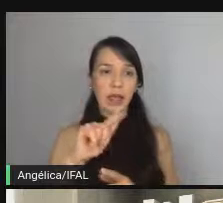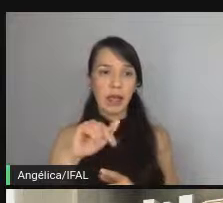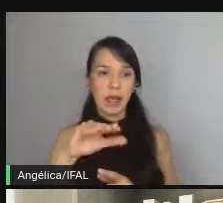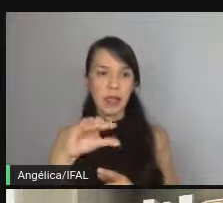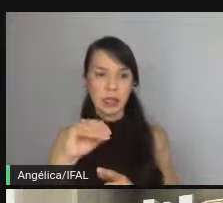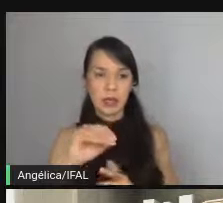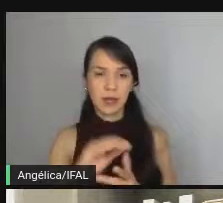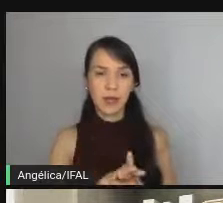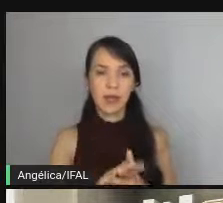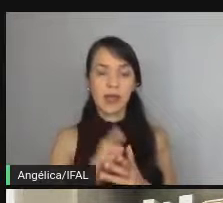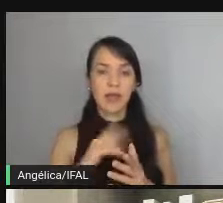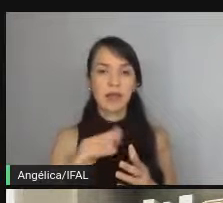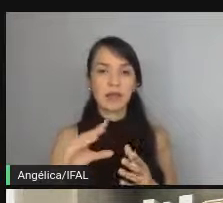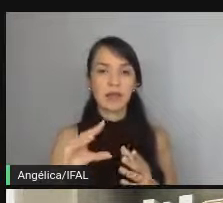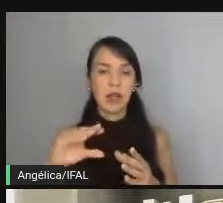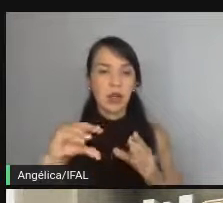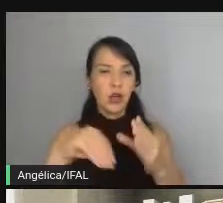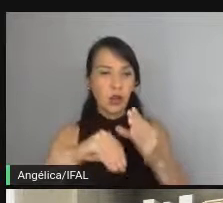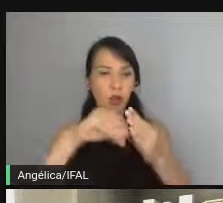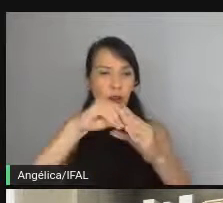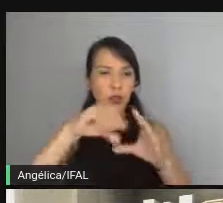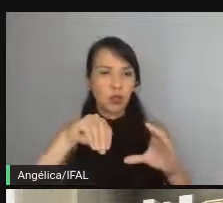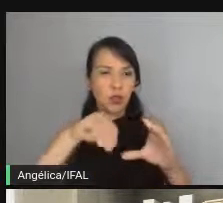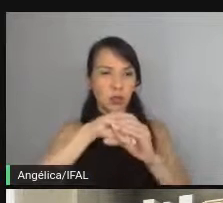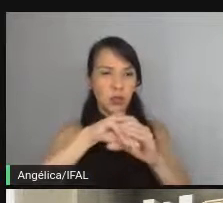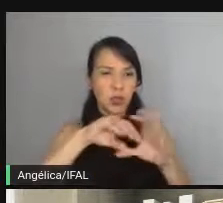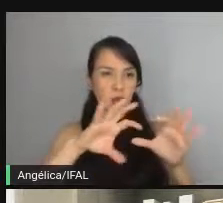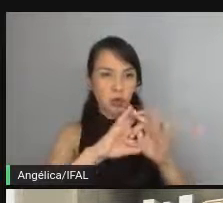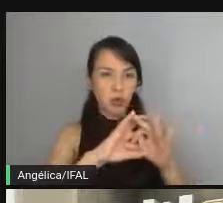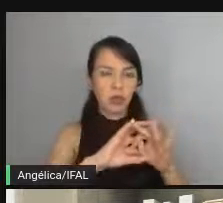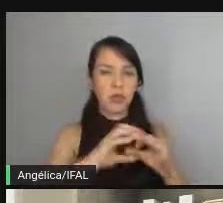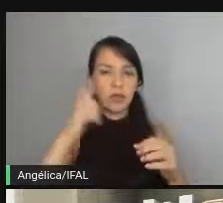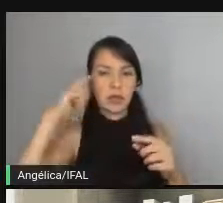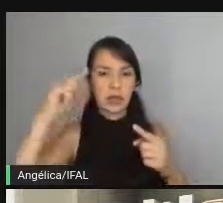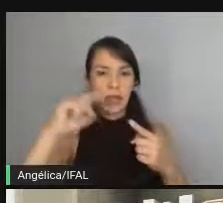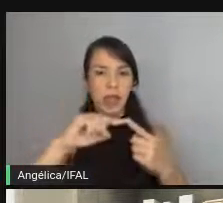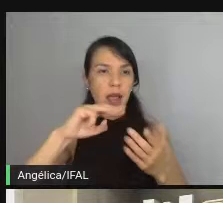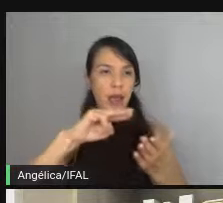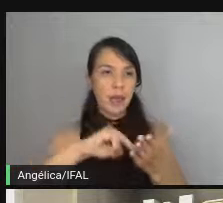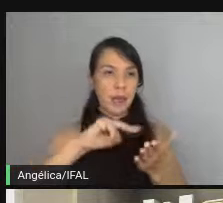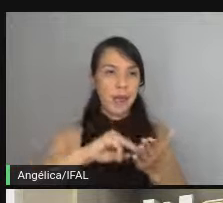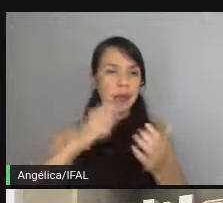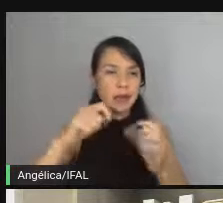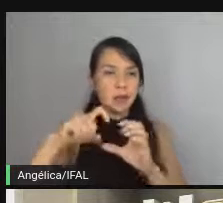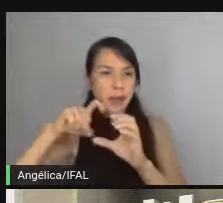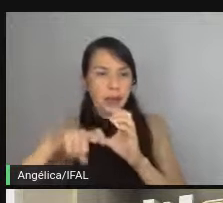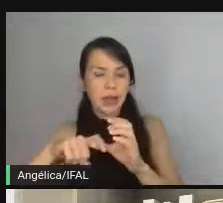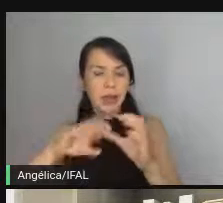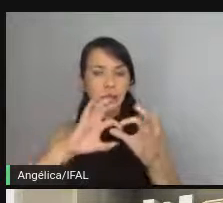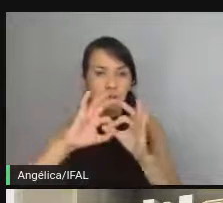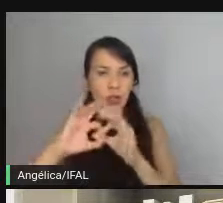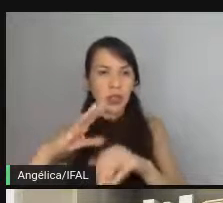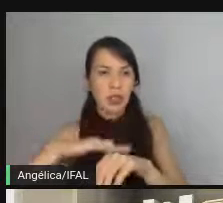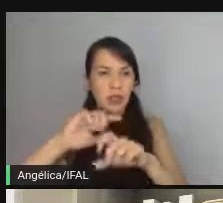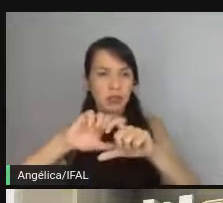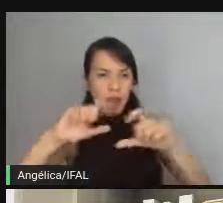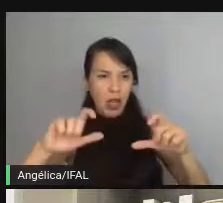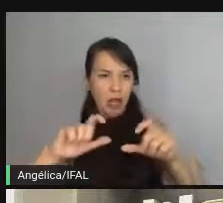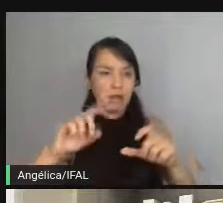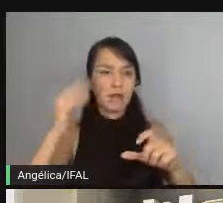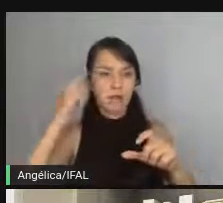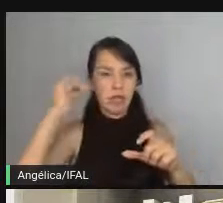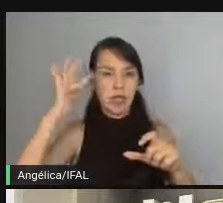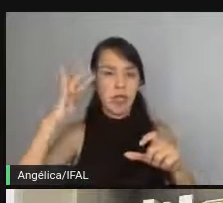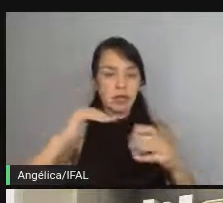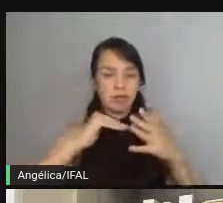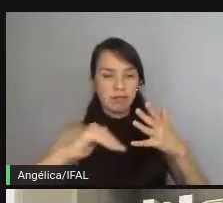componentes juntos, vai testar lógicas, métodos, dependências, contextos maiores. Pensando